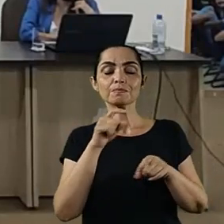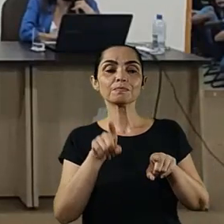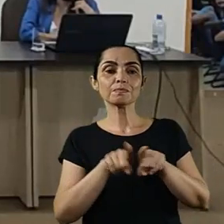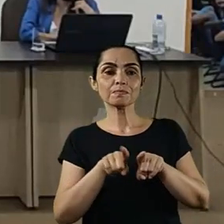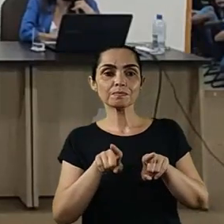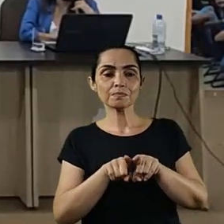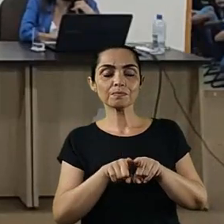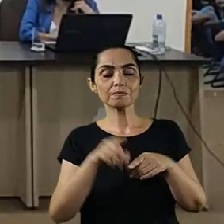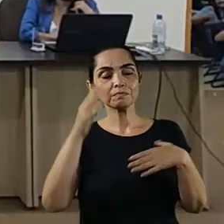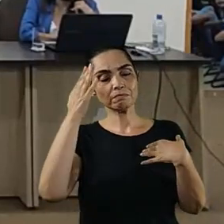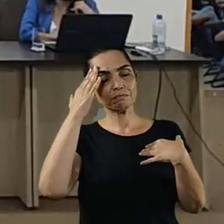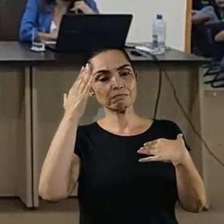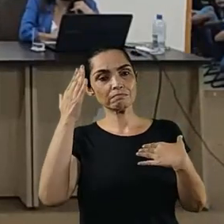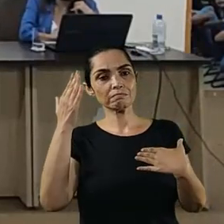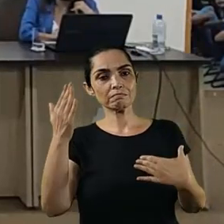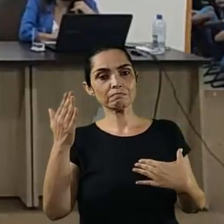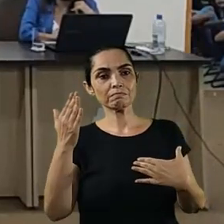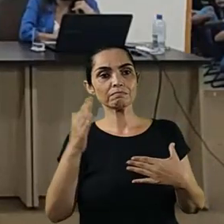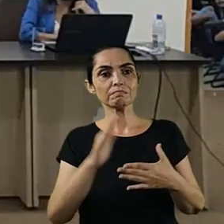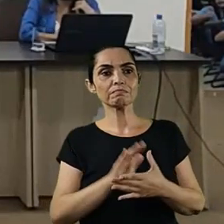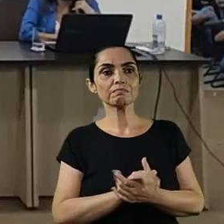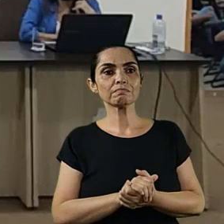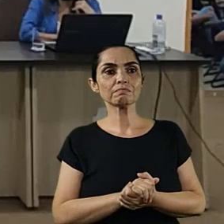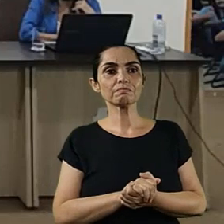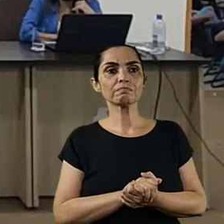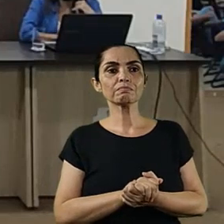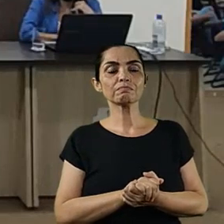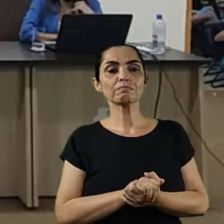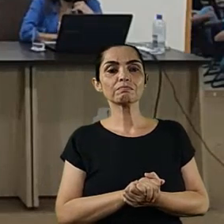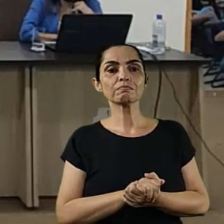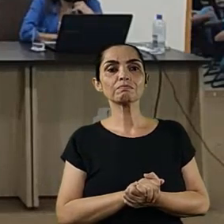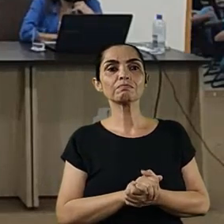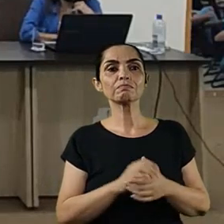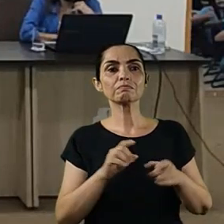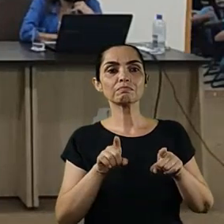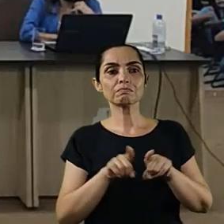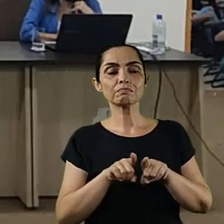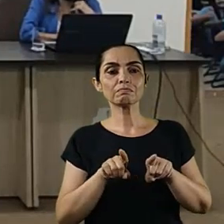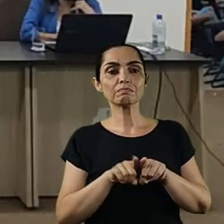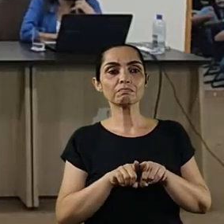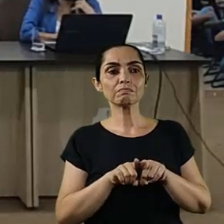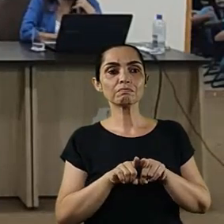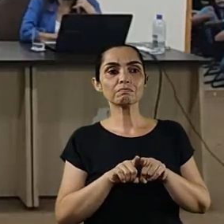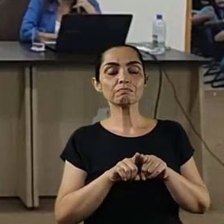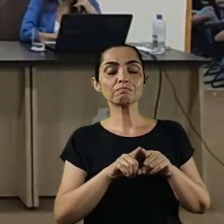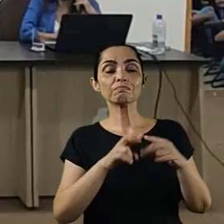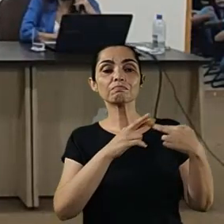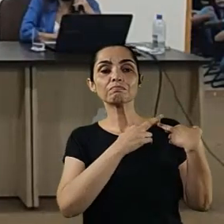Educacionais, professor doutor Waldir Leonel, e gerências e chefias